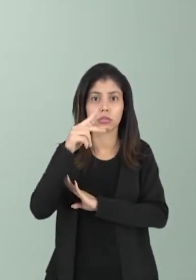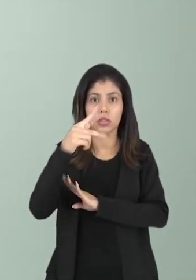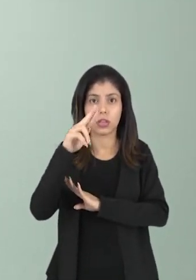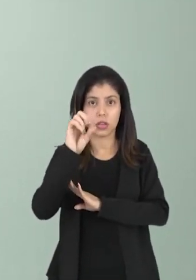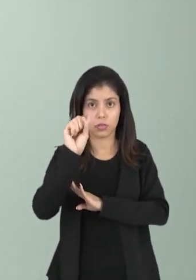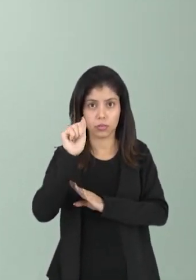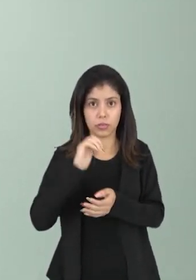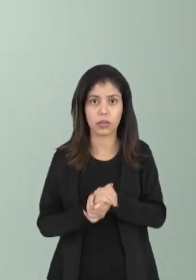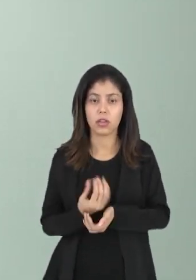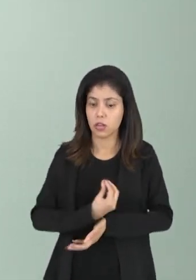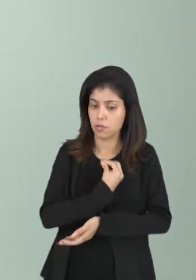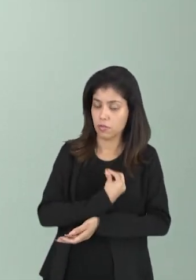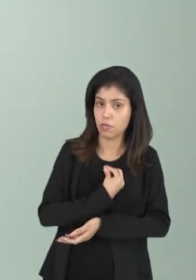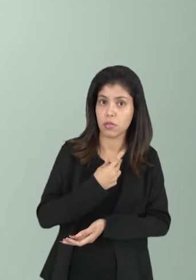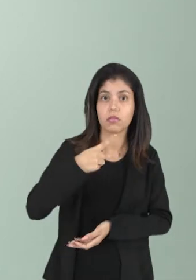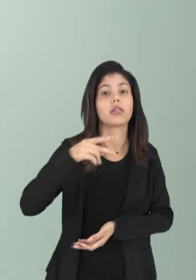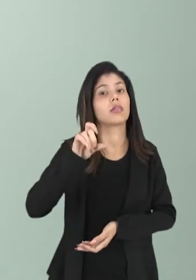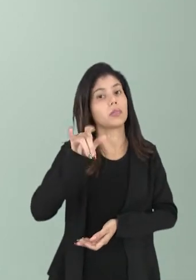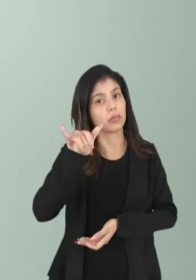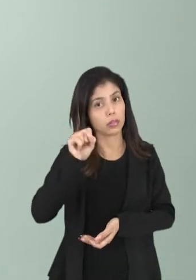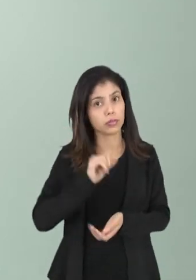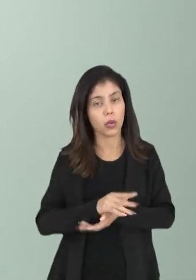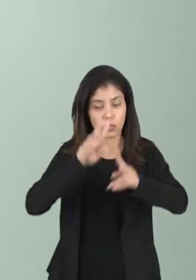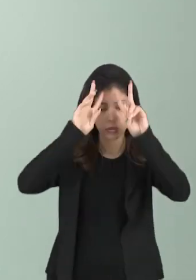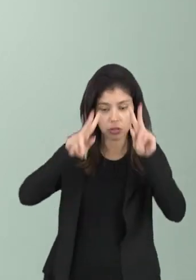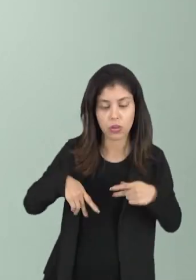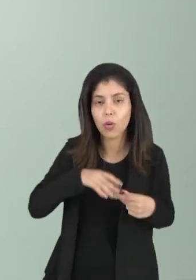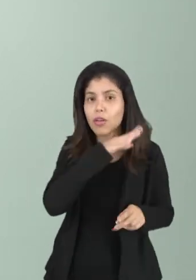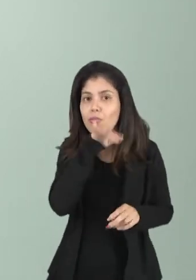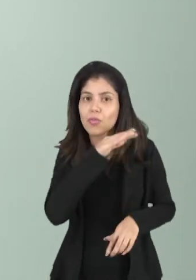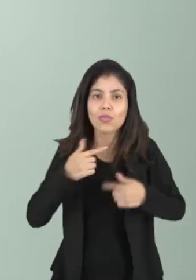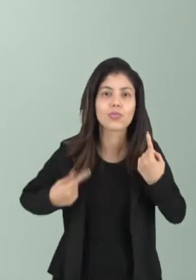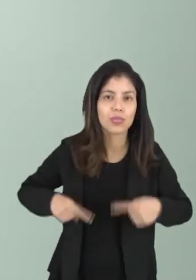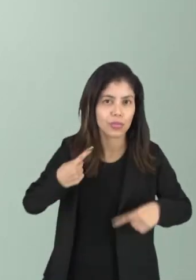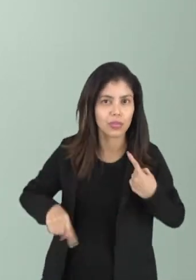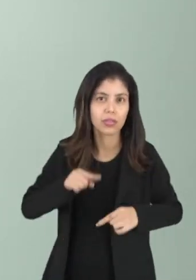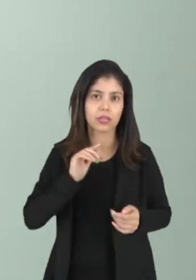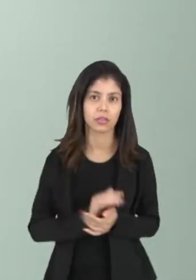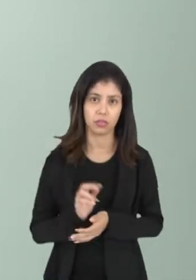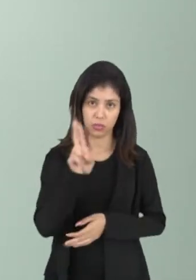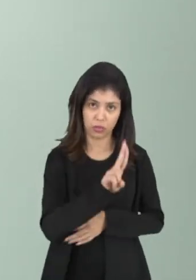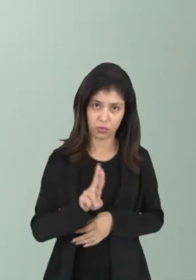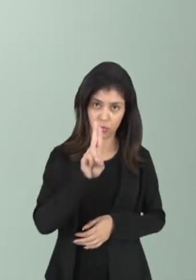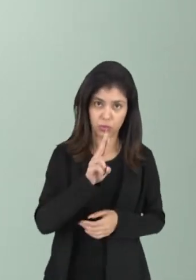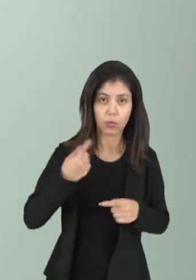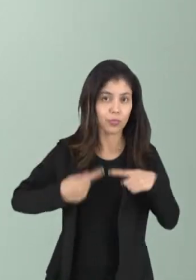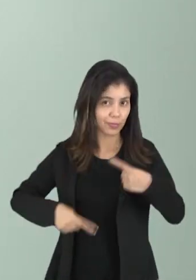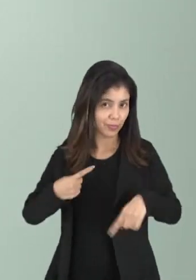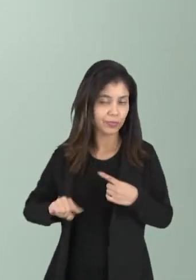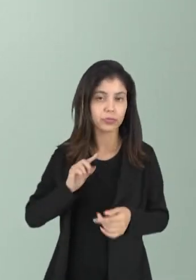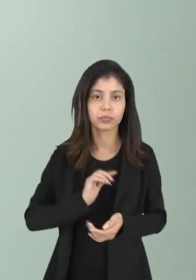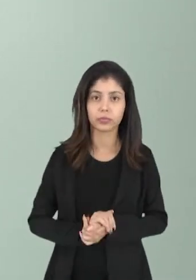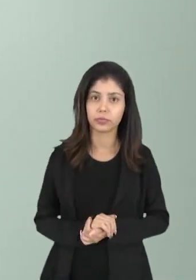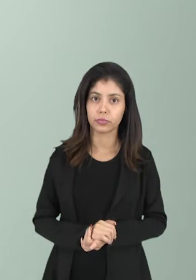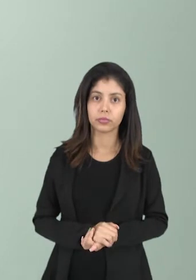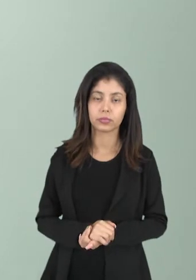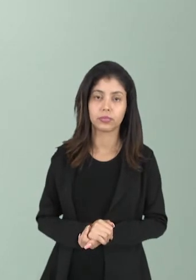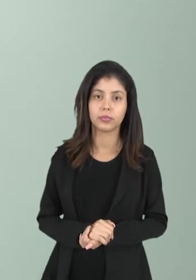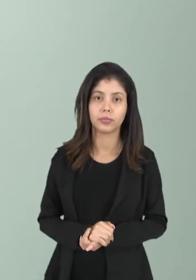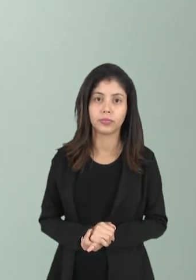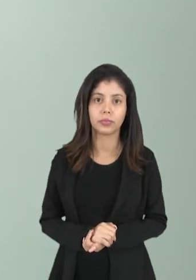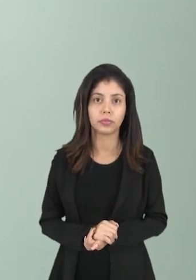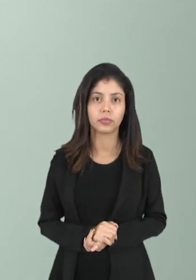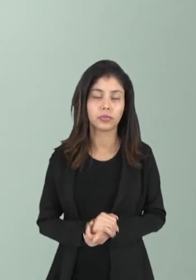que vive na poli, ou seja, o ser humano é um animal político, é o zoopoliticom. Sendo ele político, ele